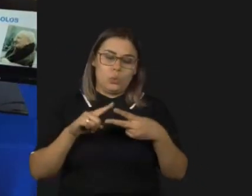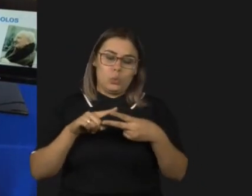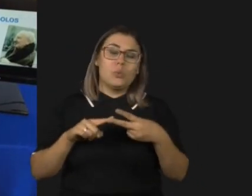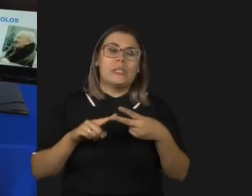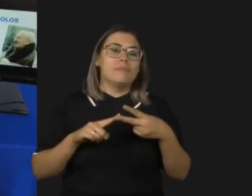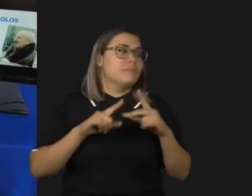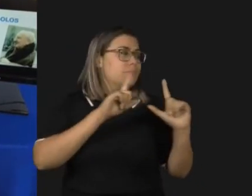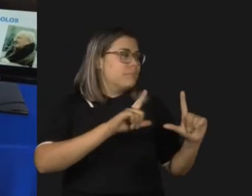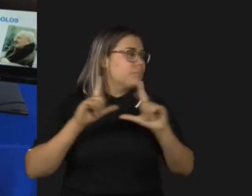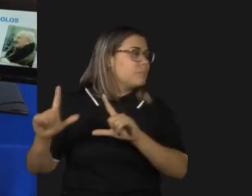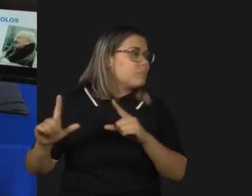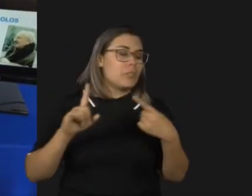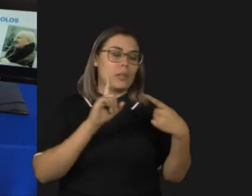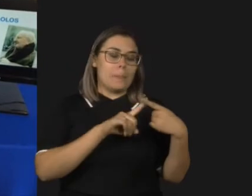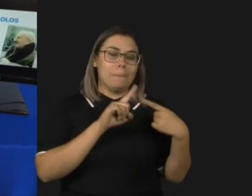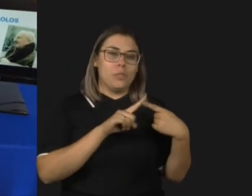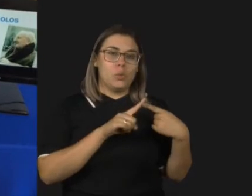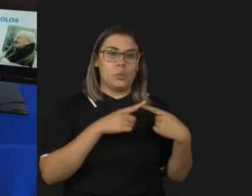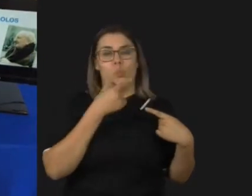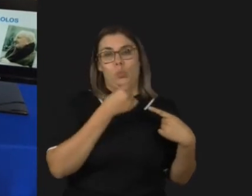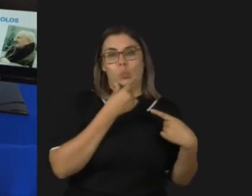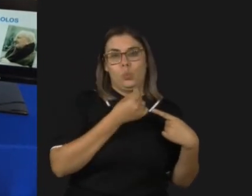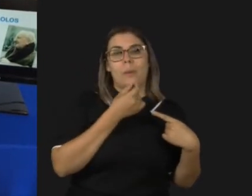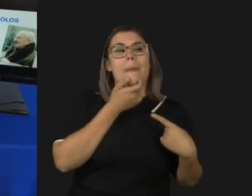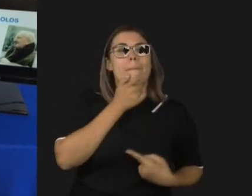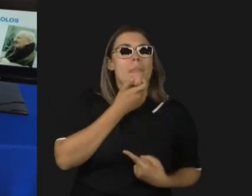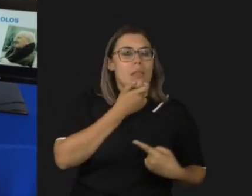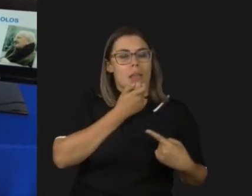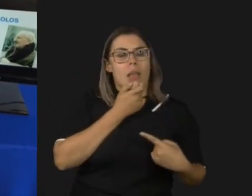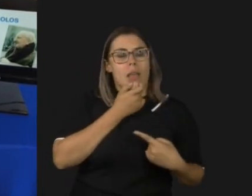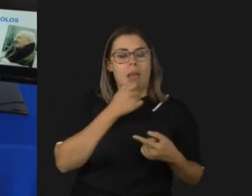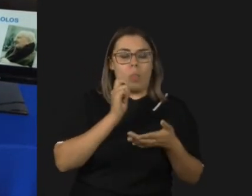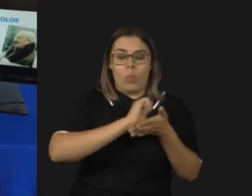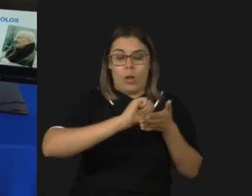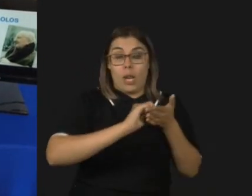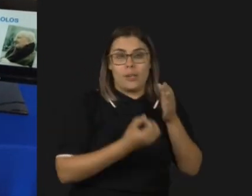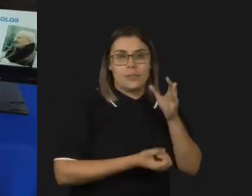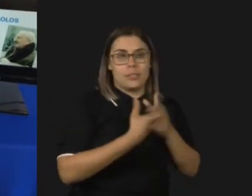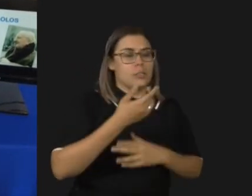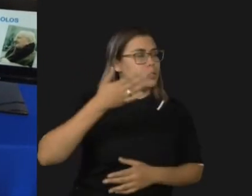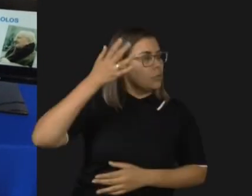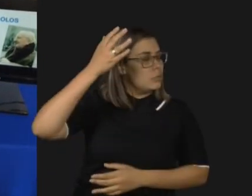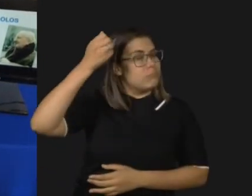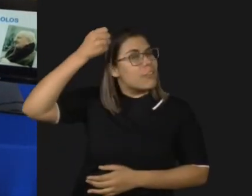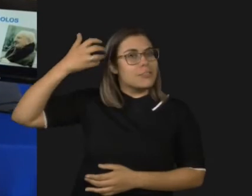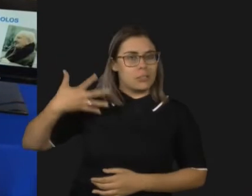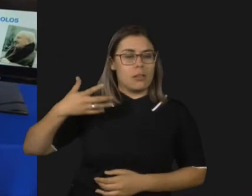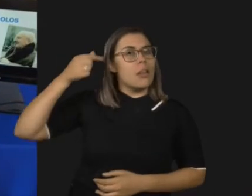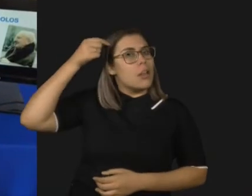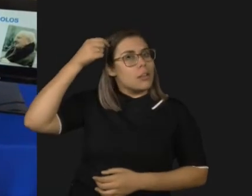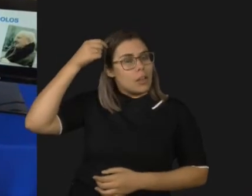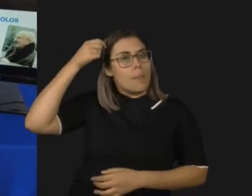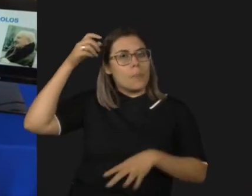primeira delas é do escritor americano Dan Brown ele tem um cabelo calvo ele